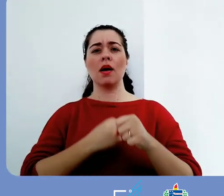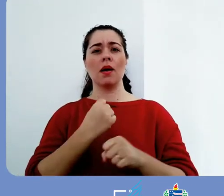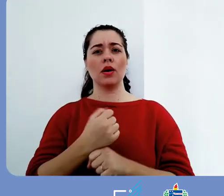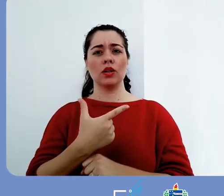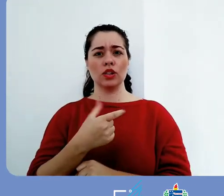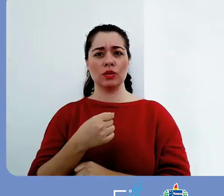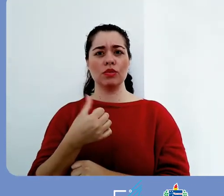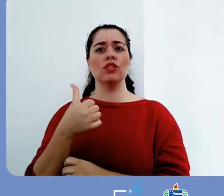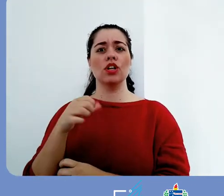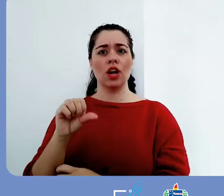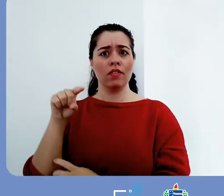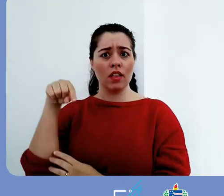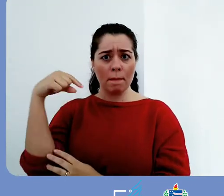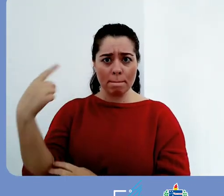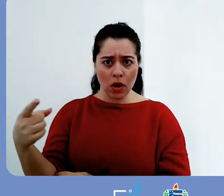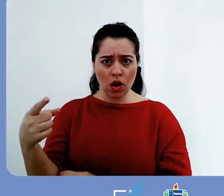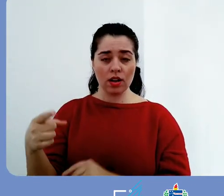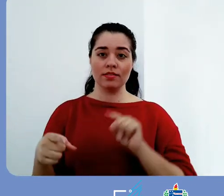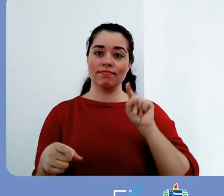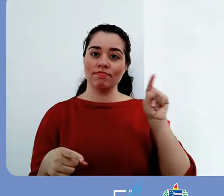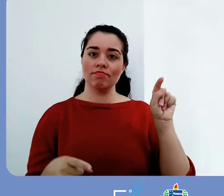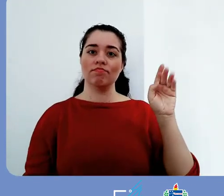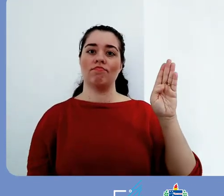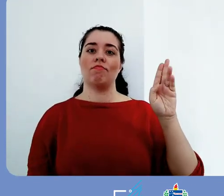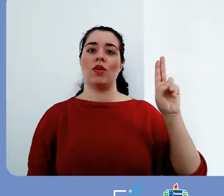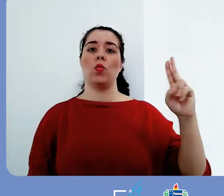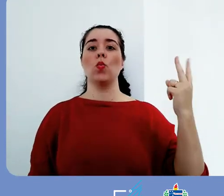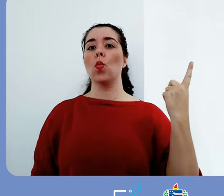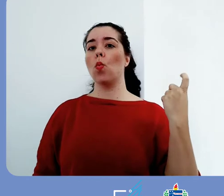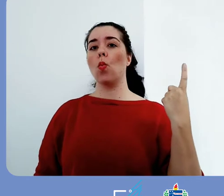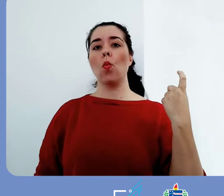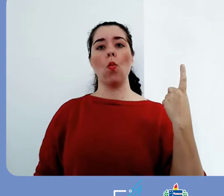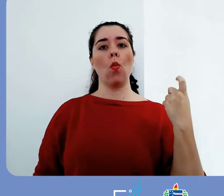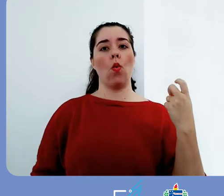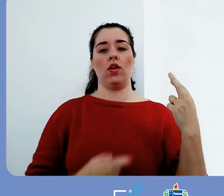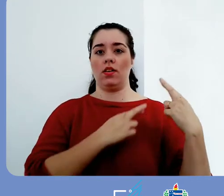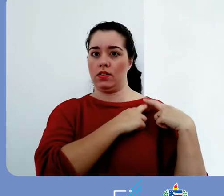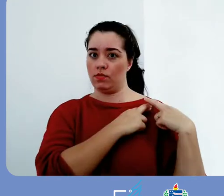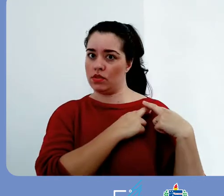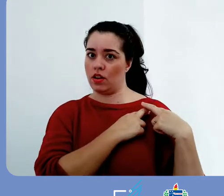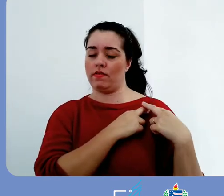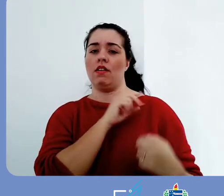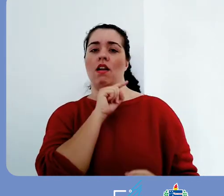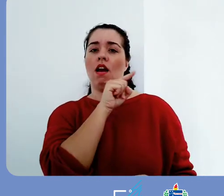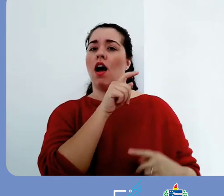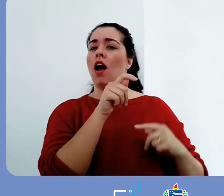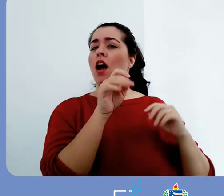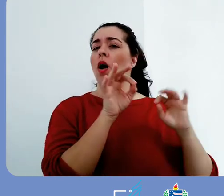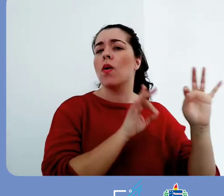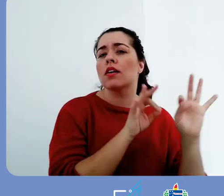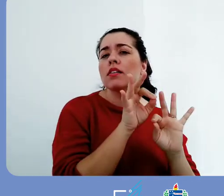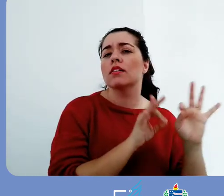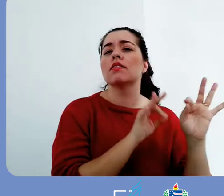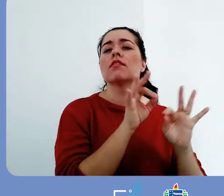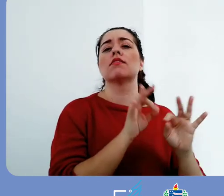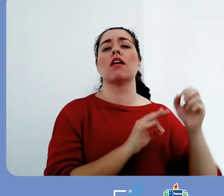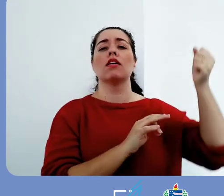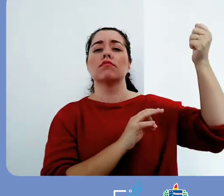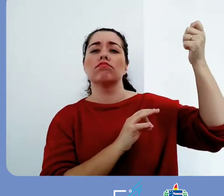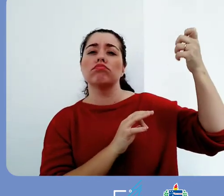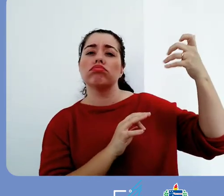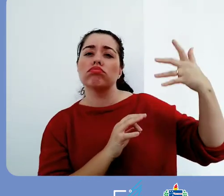universitária. Mas depois de 2019, a biblioteca ficou responsável pela administração geral do